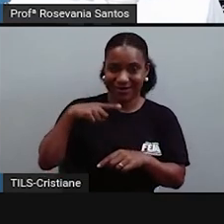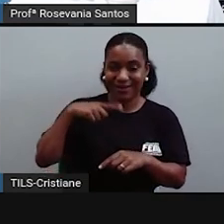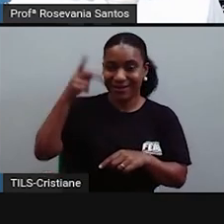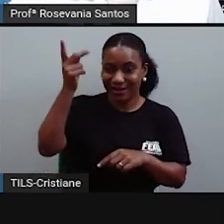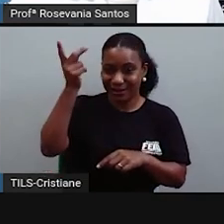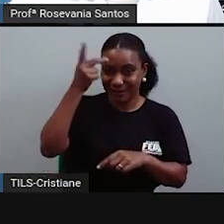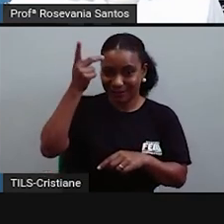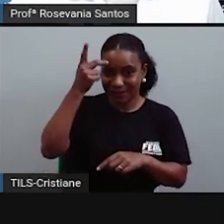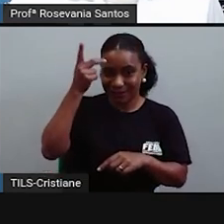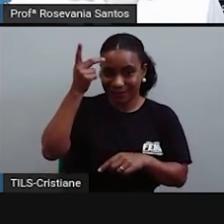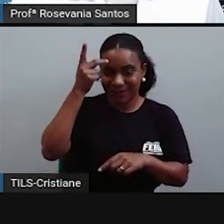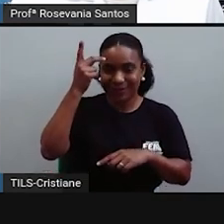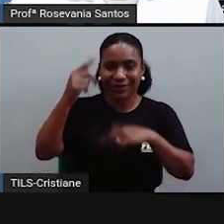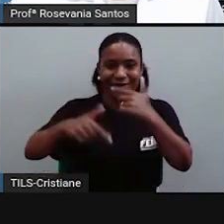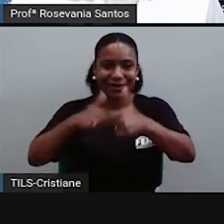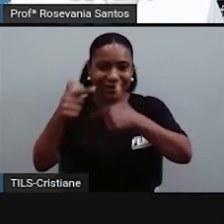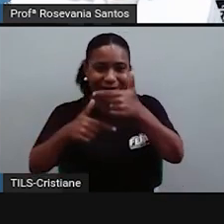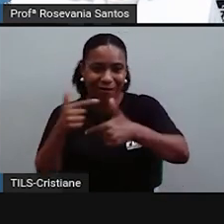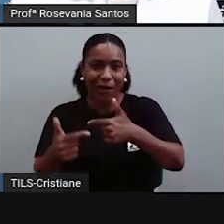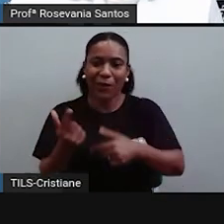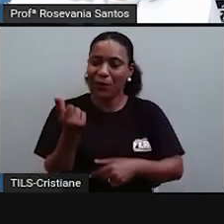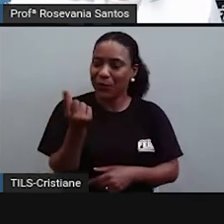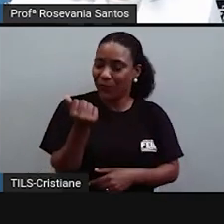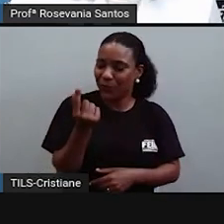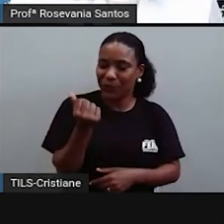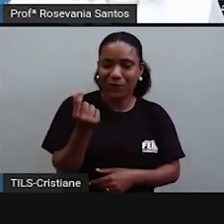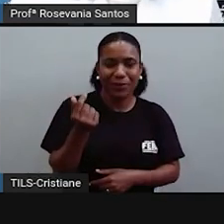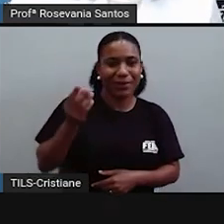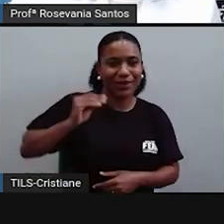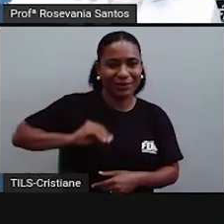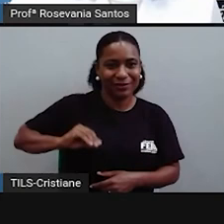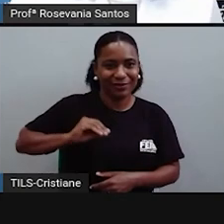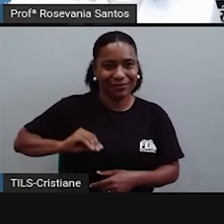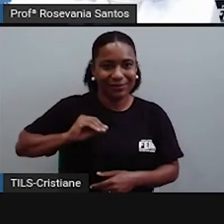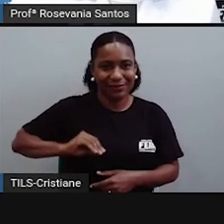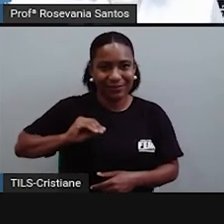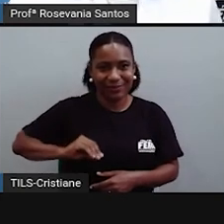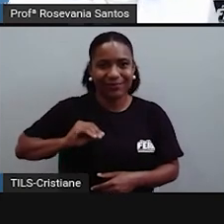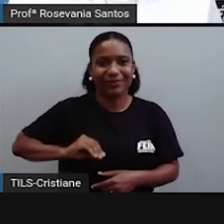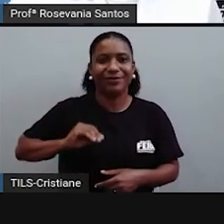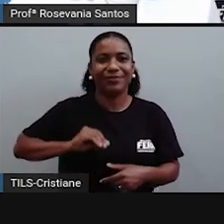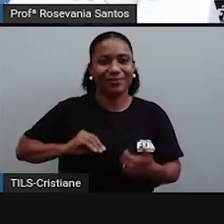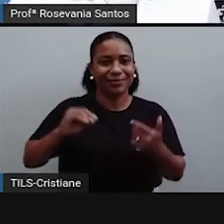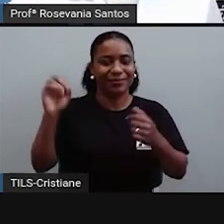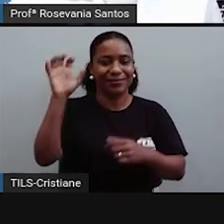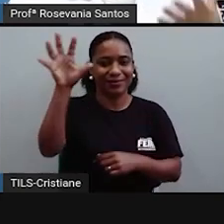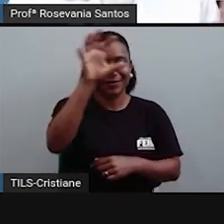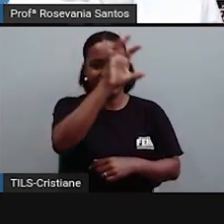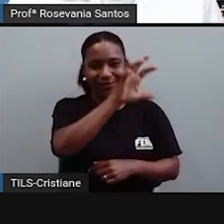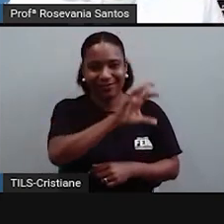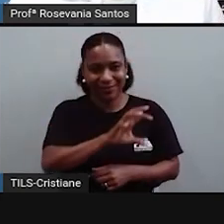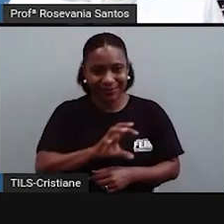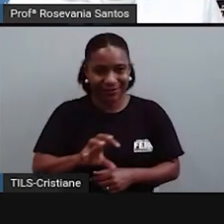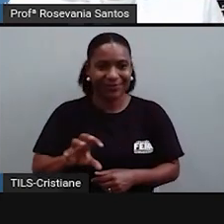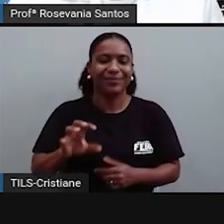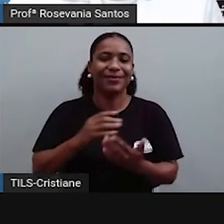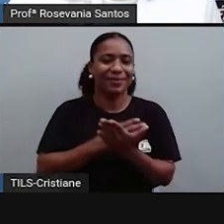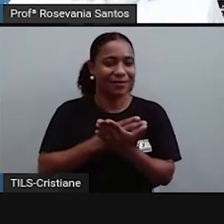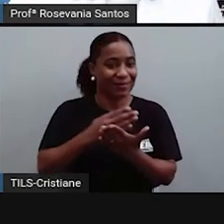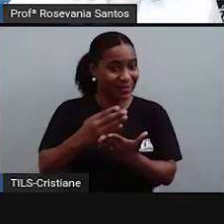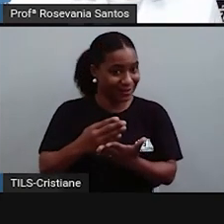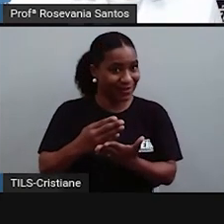Começamos a ter os trabalhos assalariados. consequentemente, que ficou com outras regiões. Formando cidades ricas. Como até hoje a gente